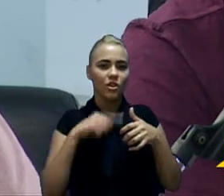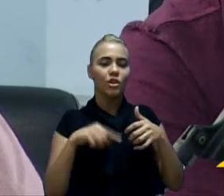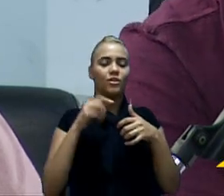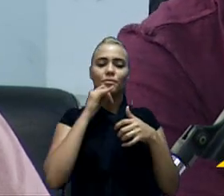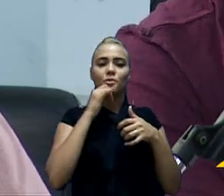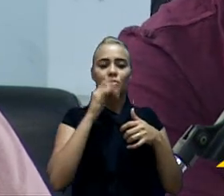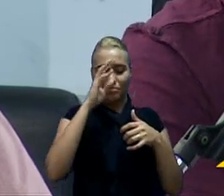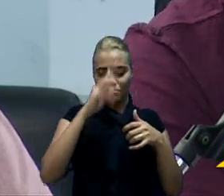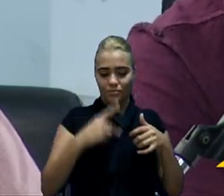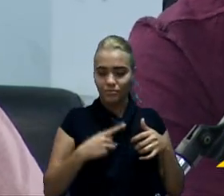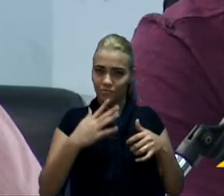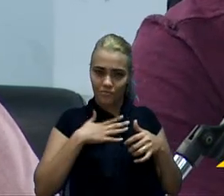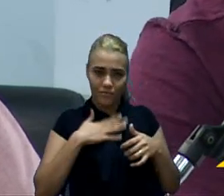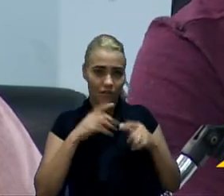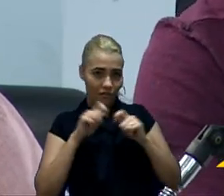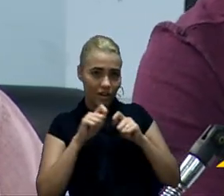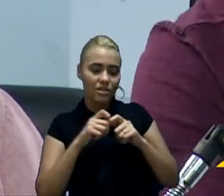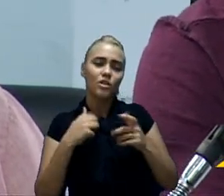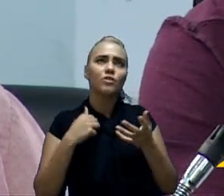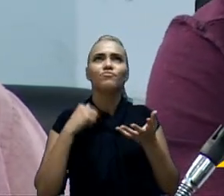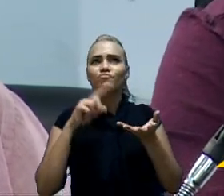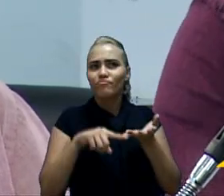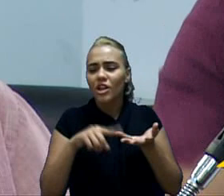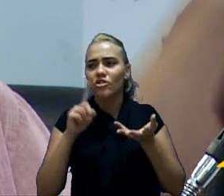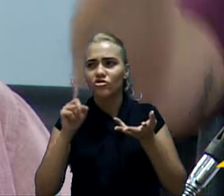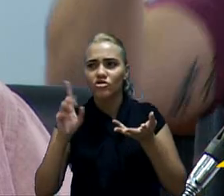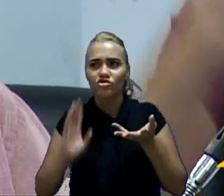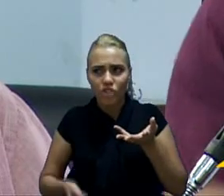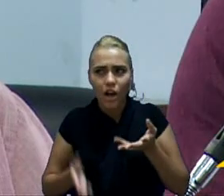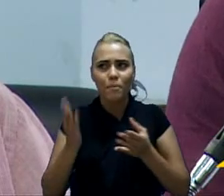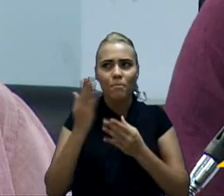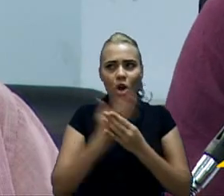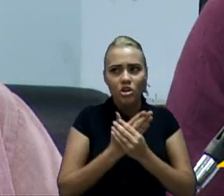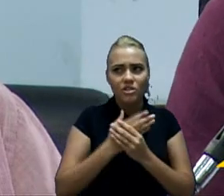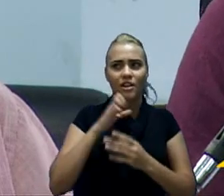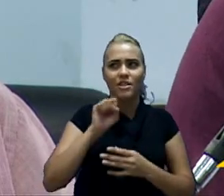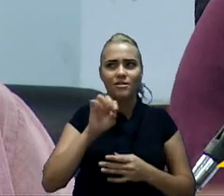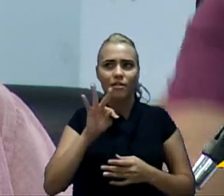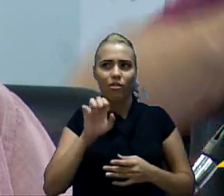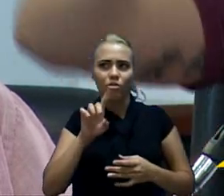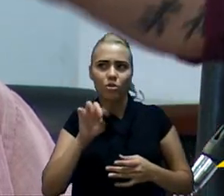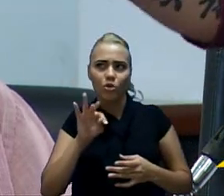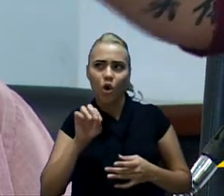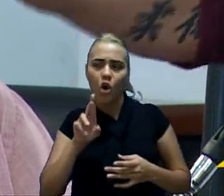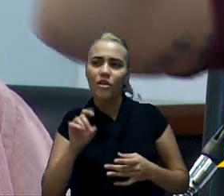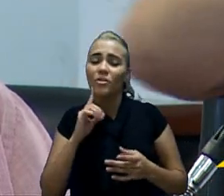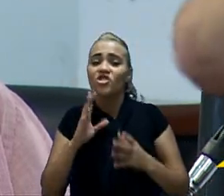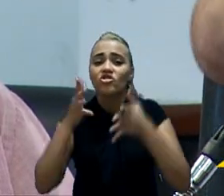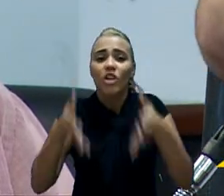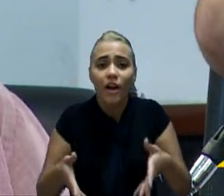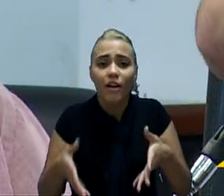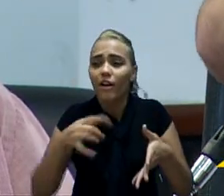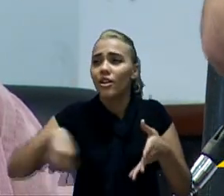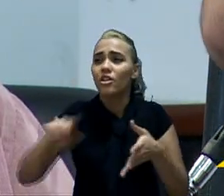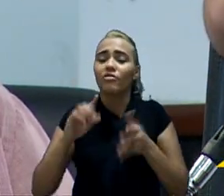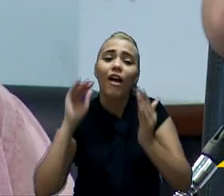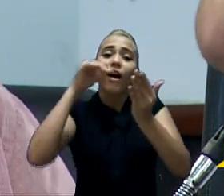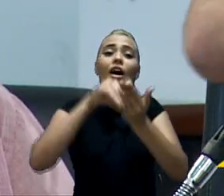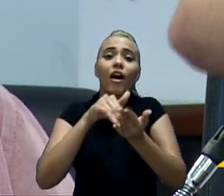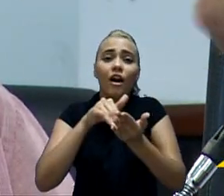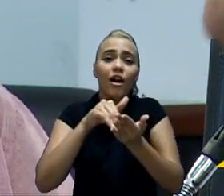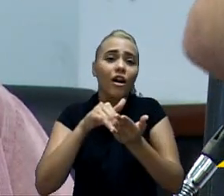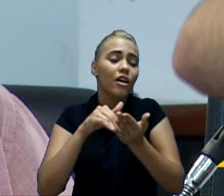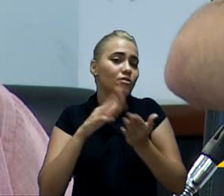minhas, por exemplo, como é que está a situação? Já foi, já abriu um processo visitatório para executar, porque, se não, lá, eles têm até, só